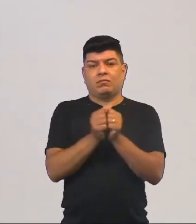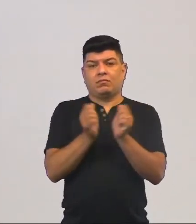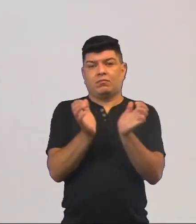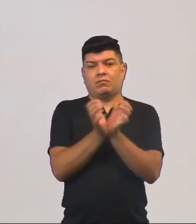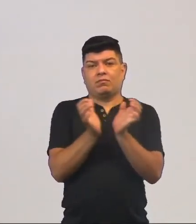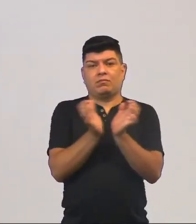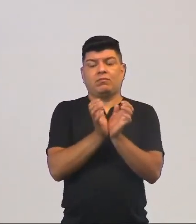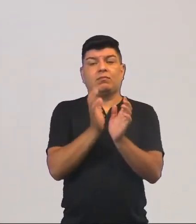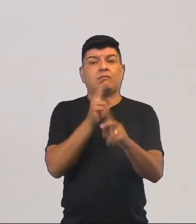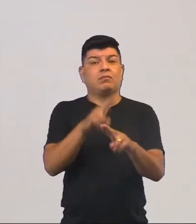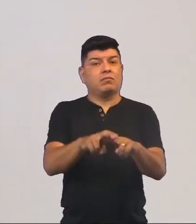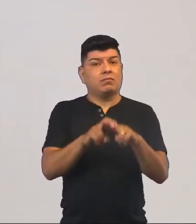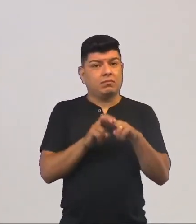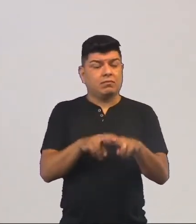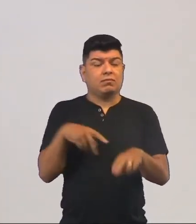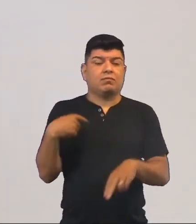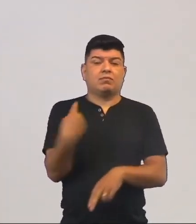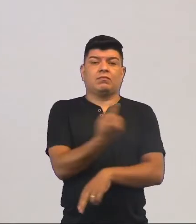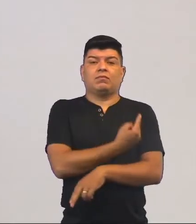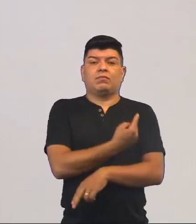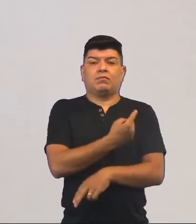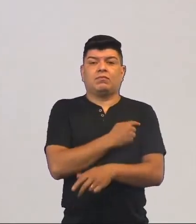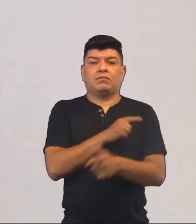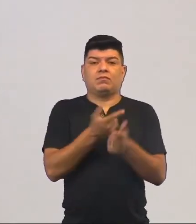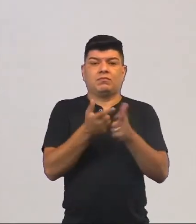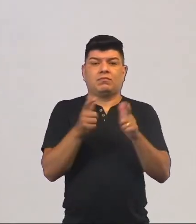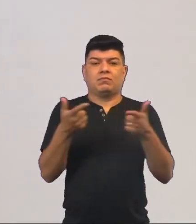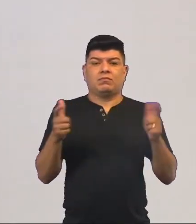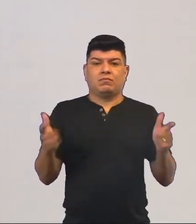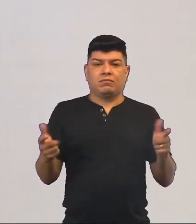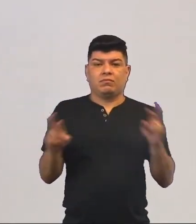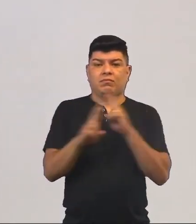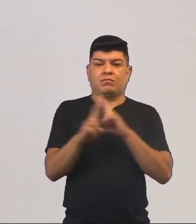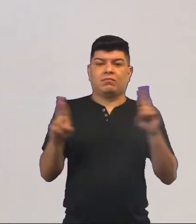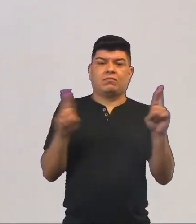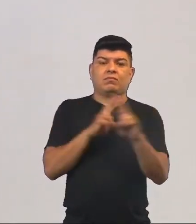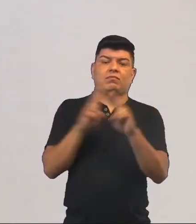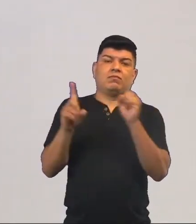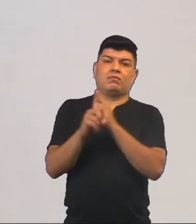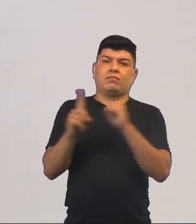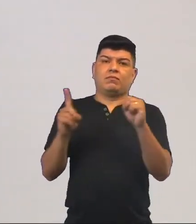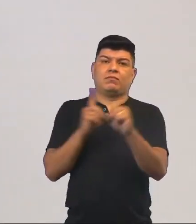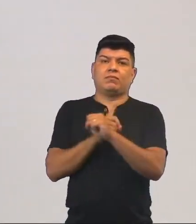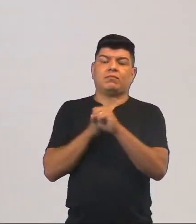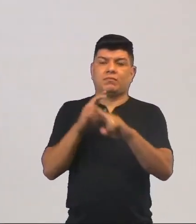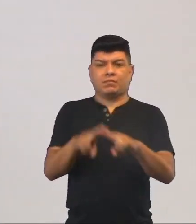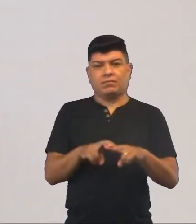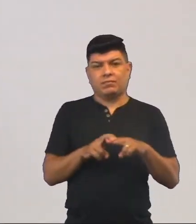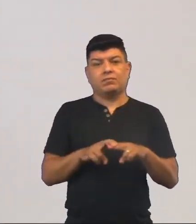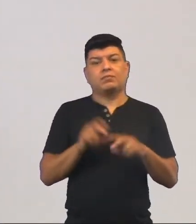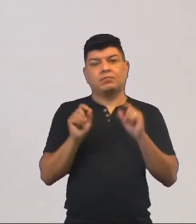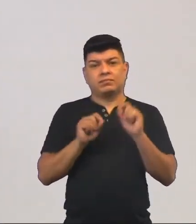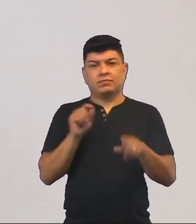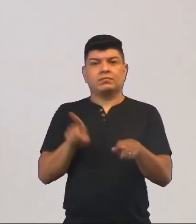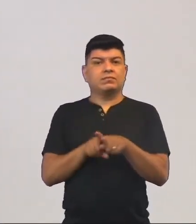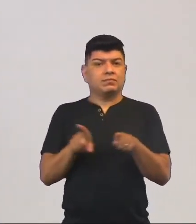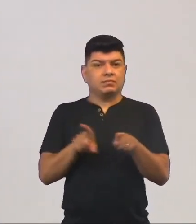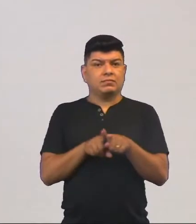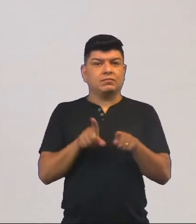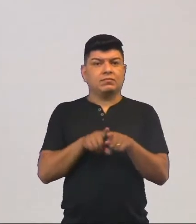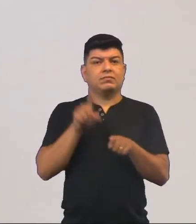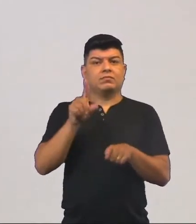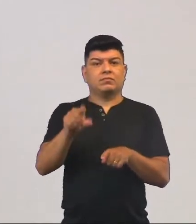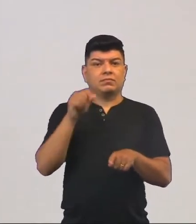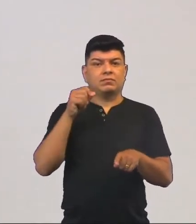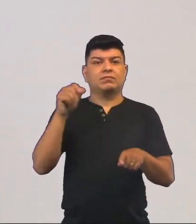Por esta razão, nós aumentamos aí as relações sociais, né? E torna-se também uma